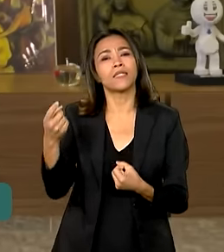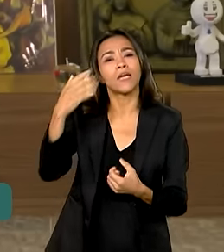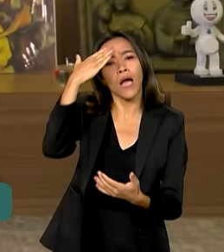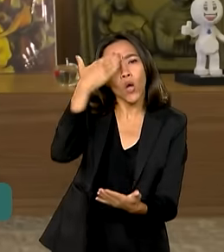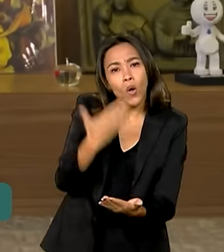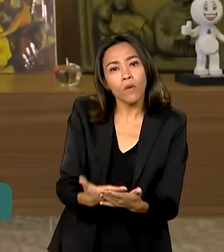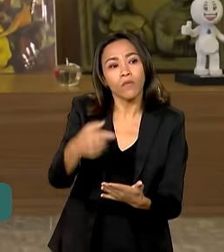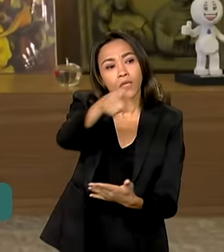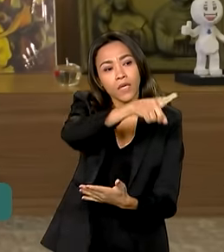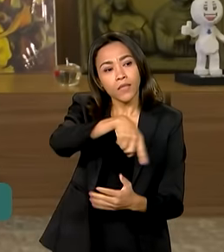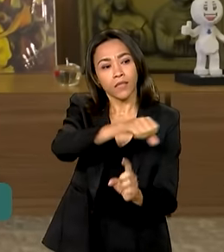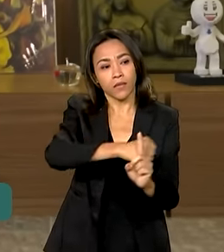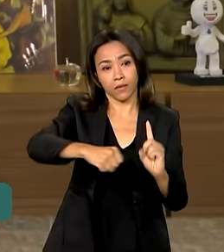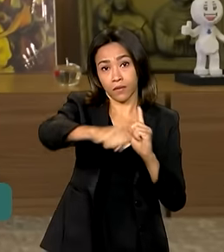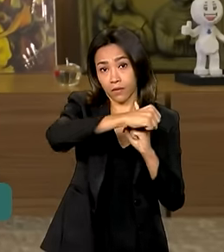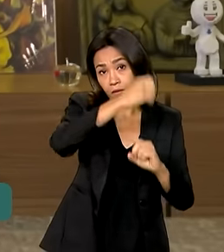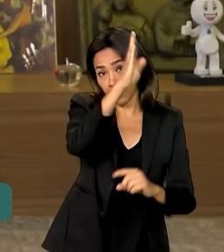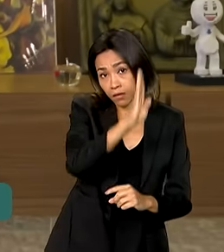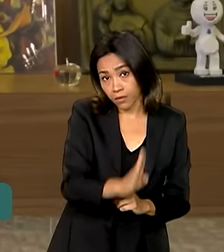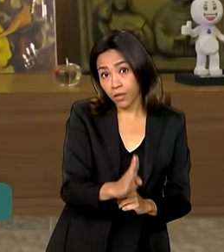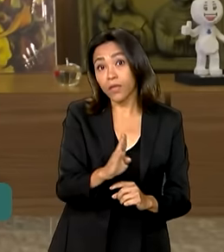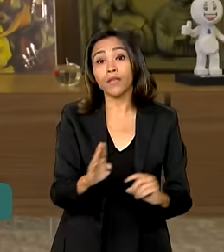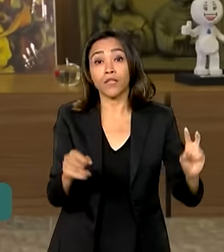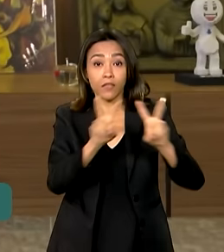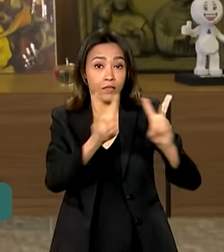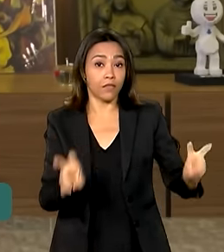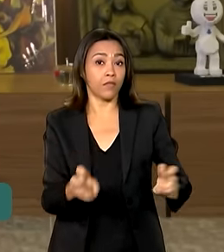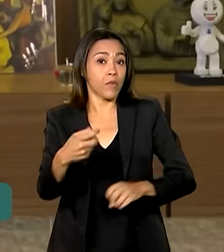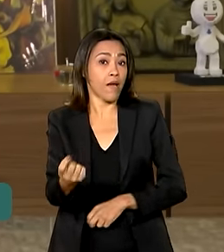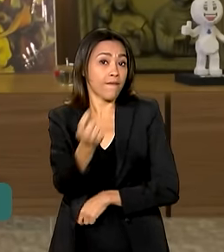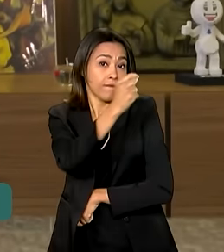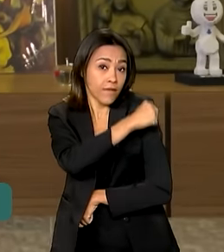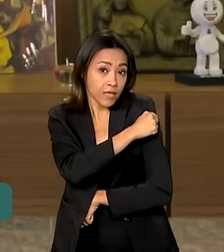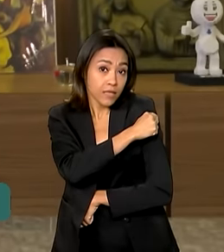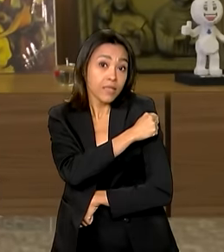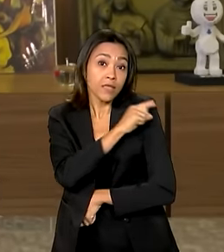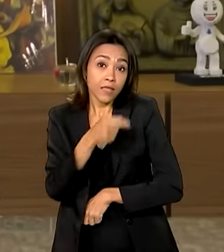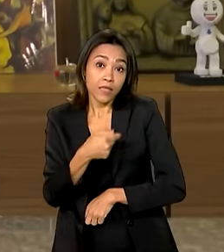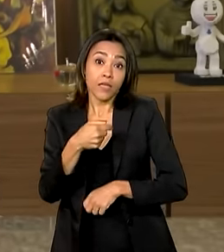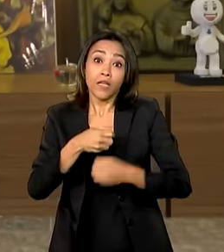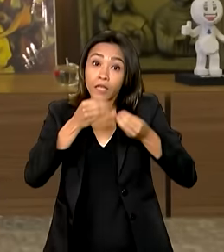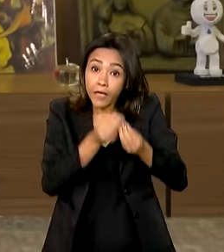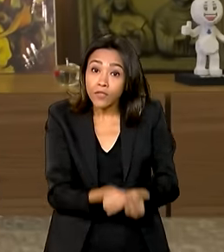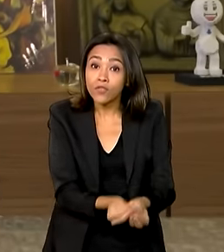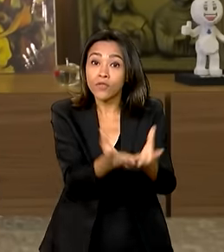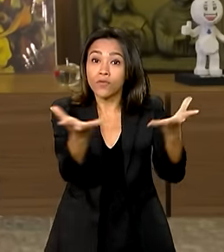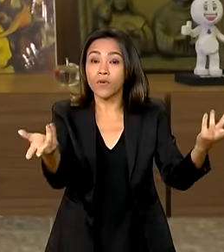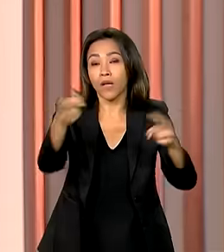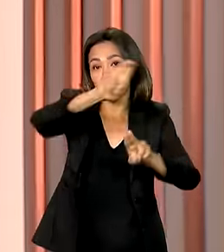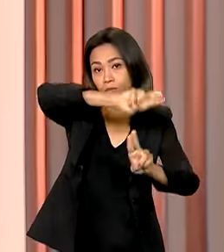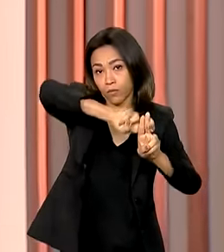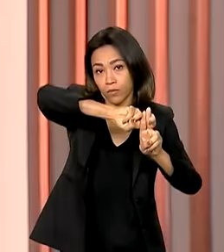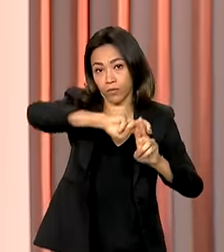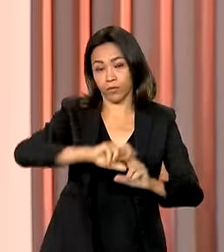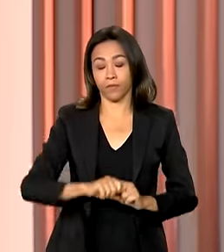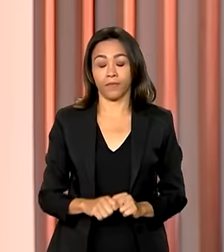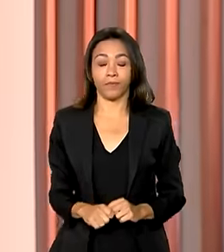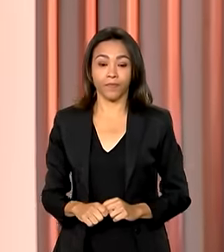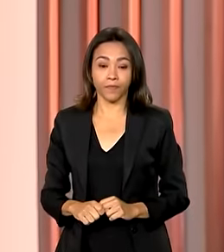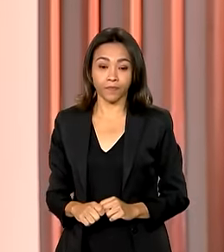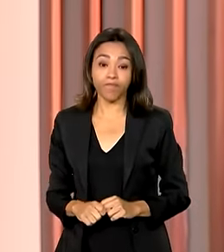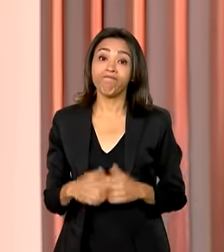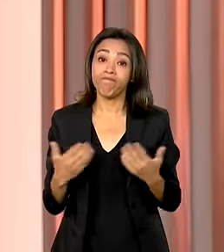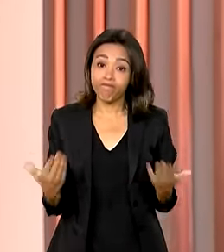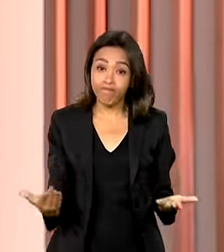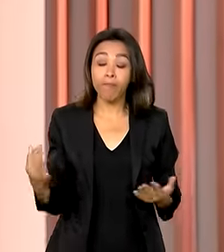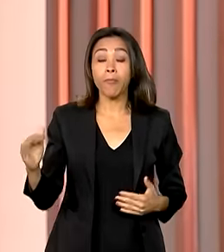população brasileira nas vacinas do nosso Sistema Único de Saúde, do SUS. E